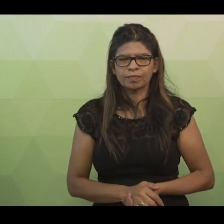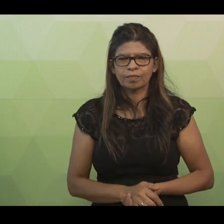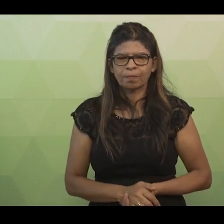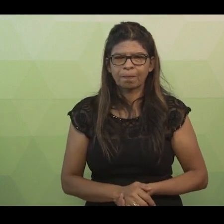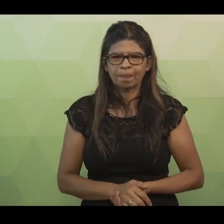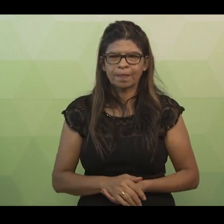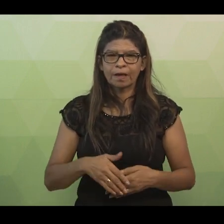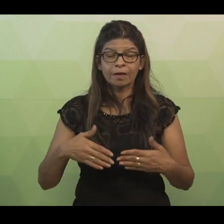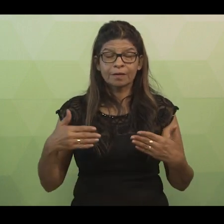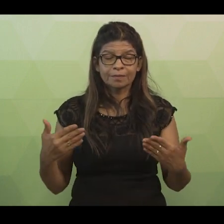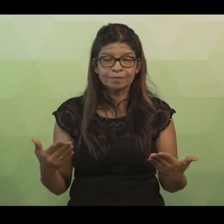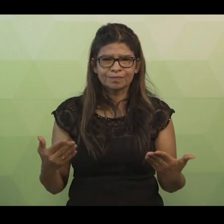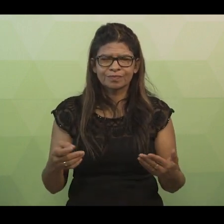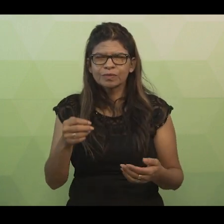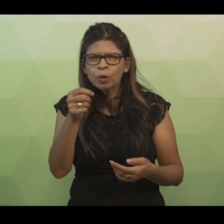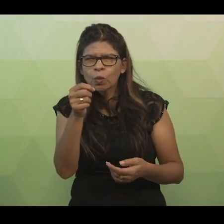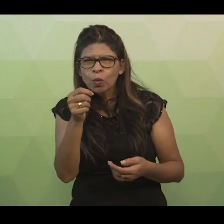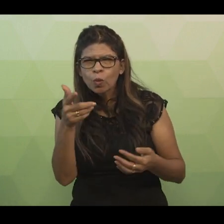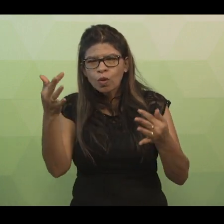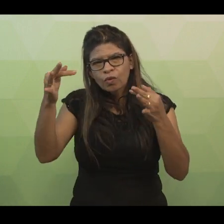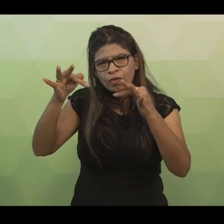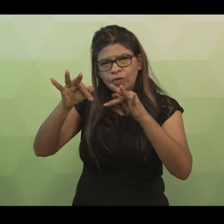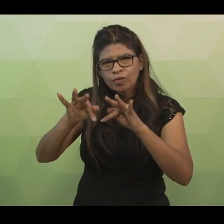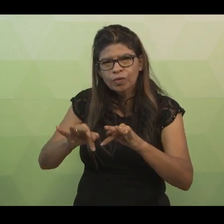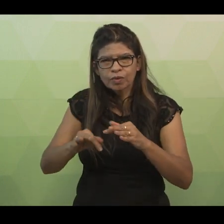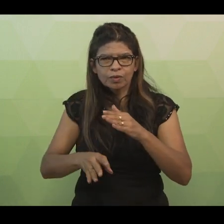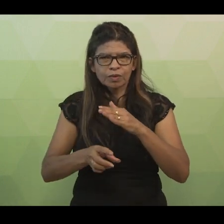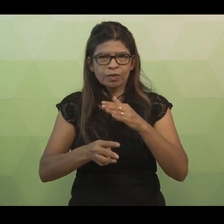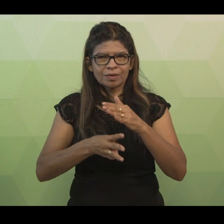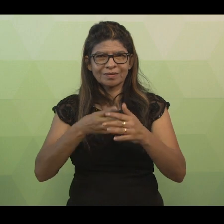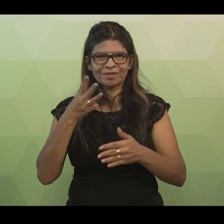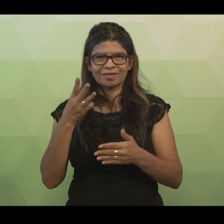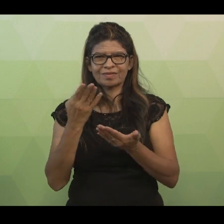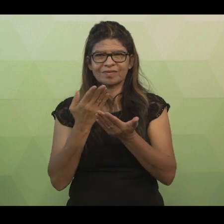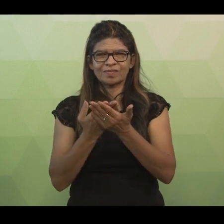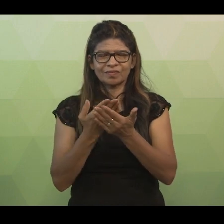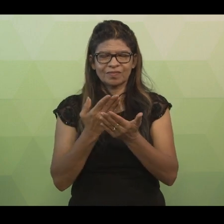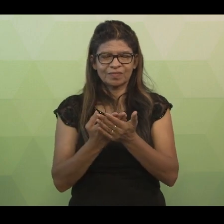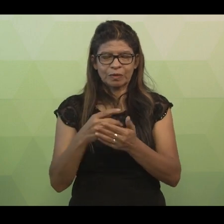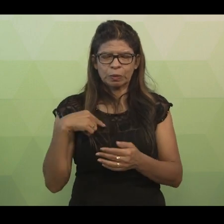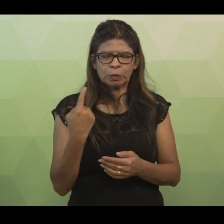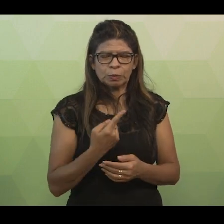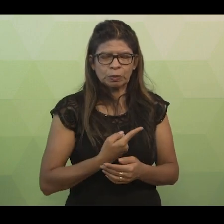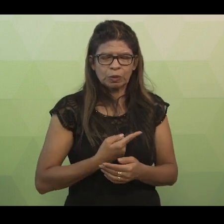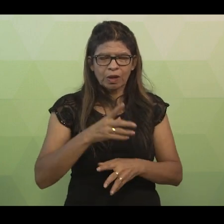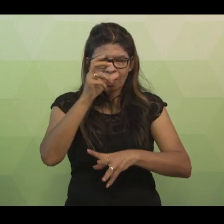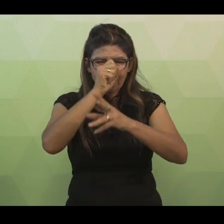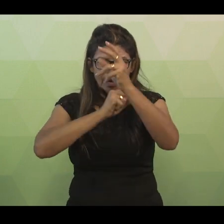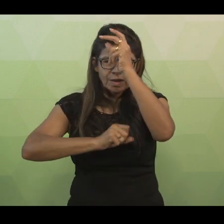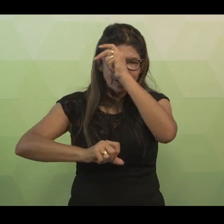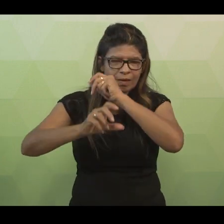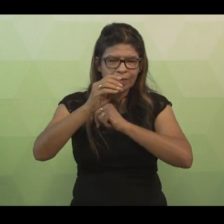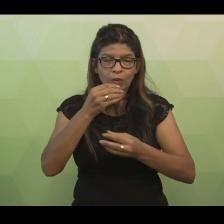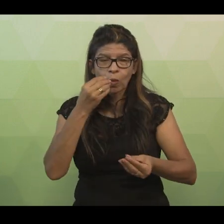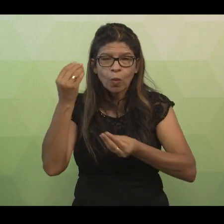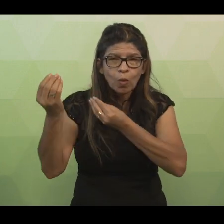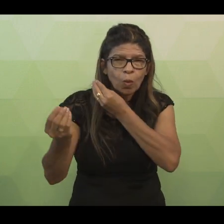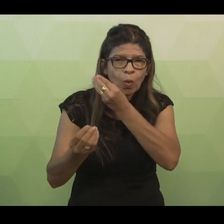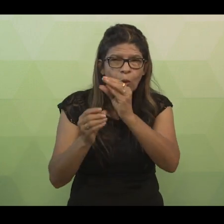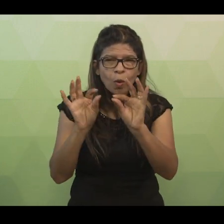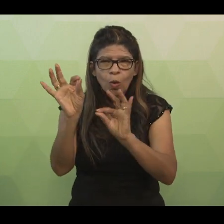Cursistas, estamos finalizando então a nossa terceira aula, em que aprendemos sobre a modelagem de classe de objeto,